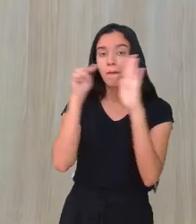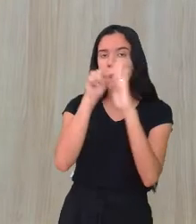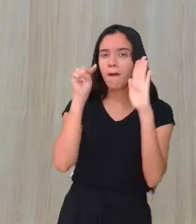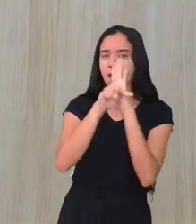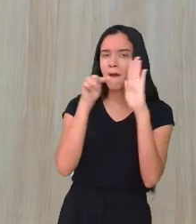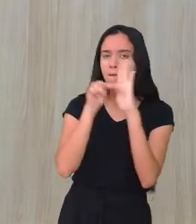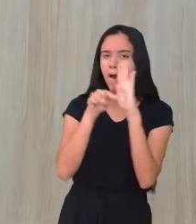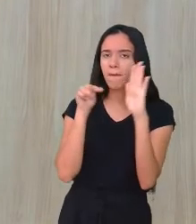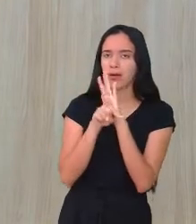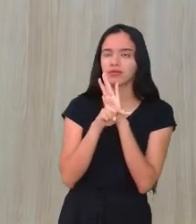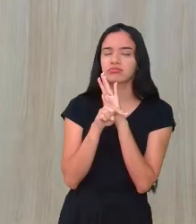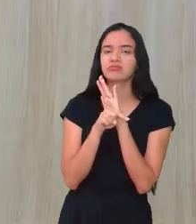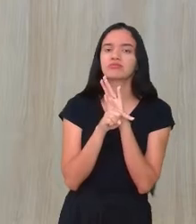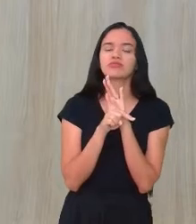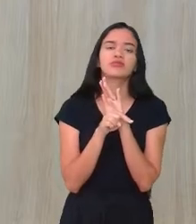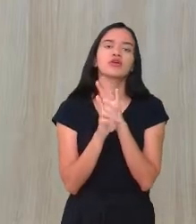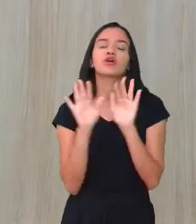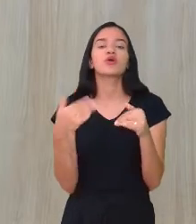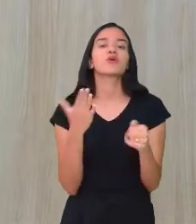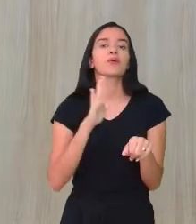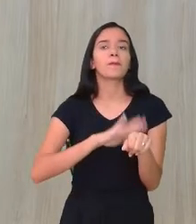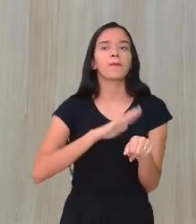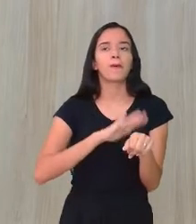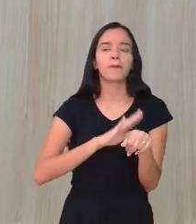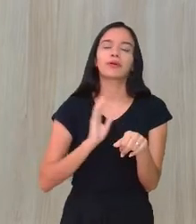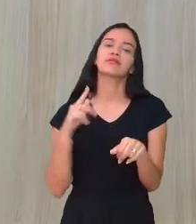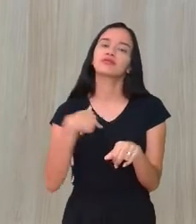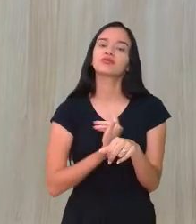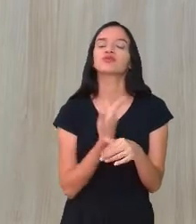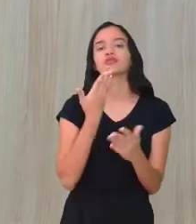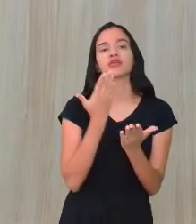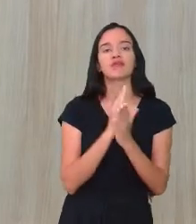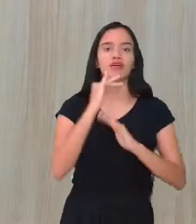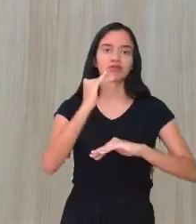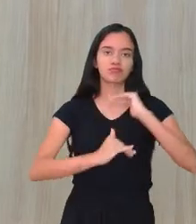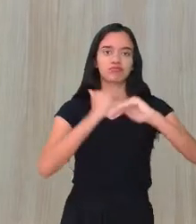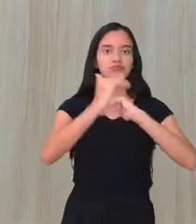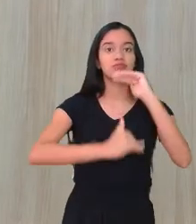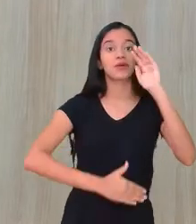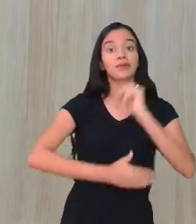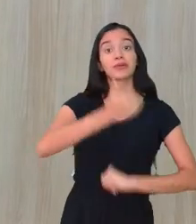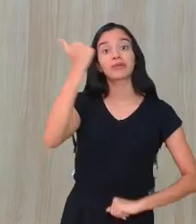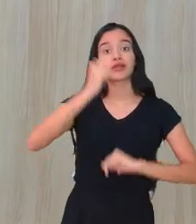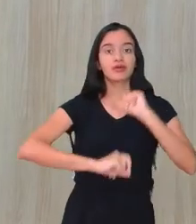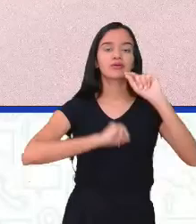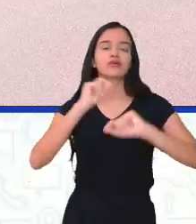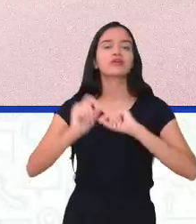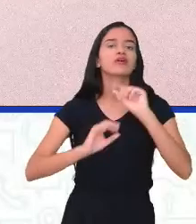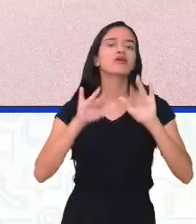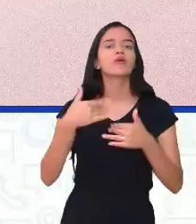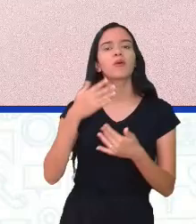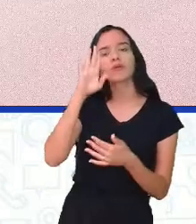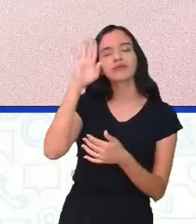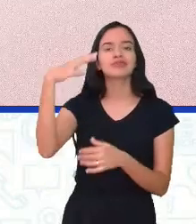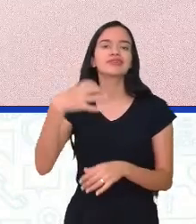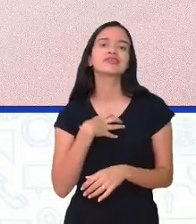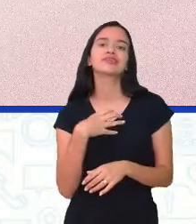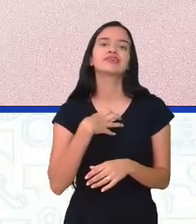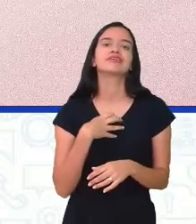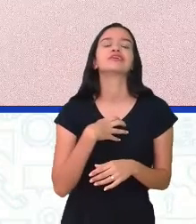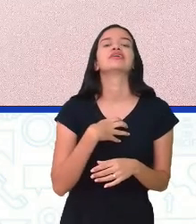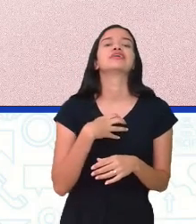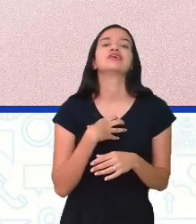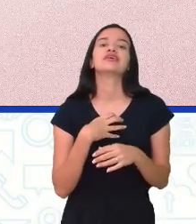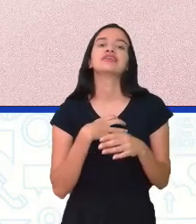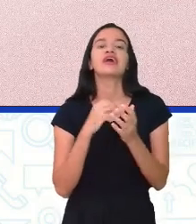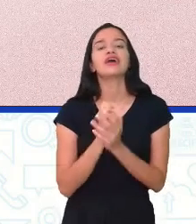aí, de acordo com o momento que a nossa aula vai desenrolando. Então, aqui o primeiro. Quais os primeiros sintomas das